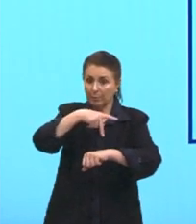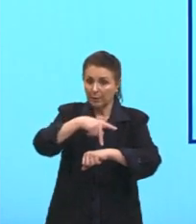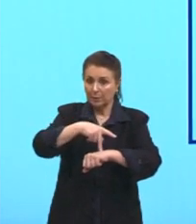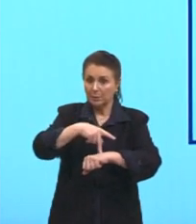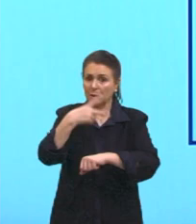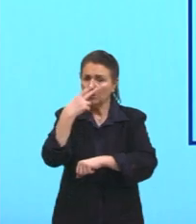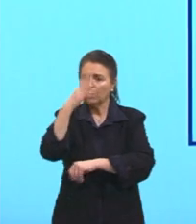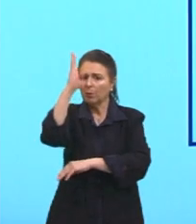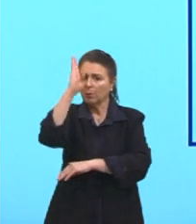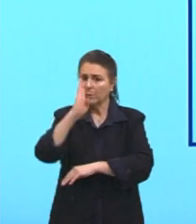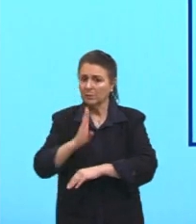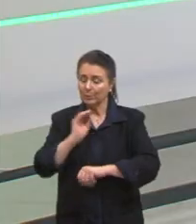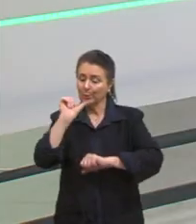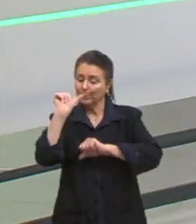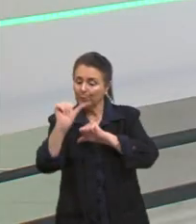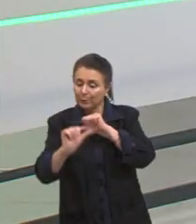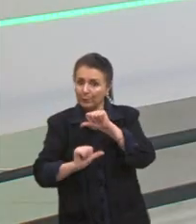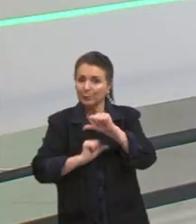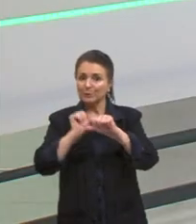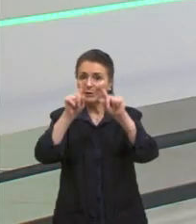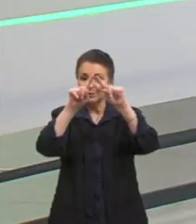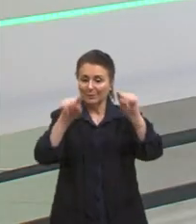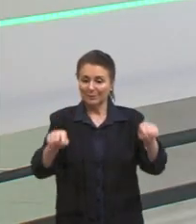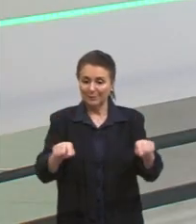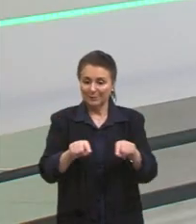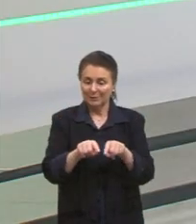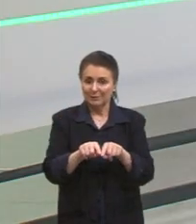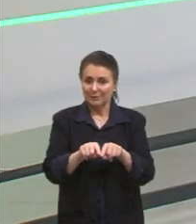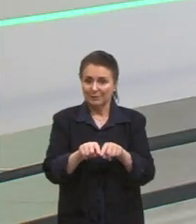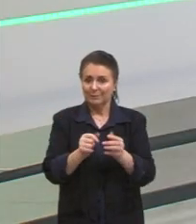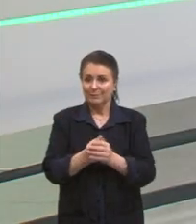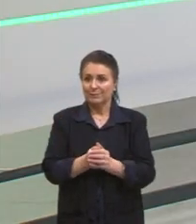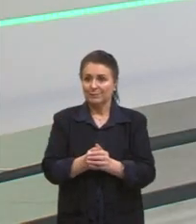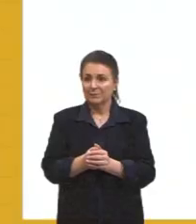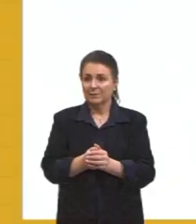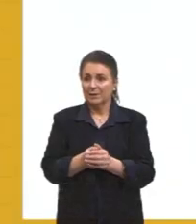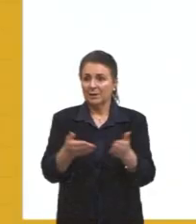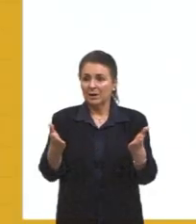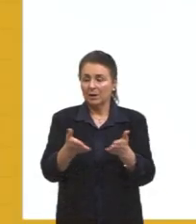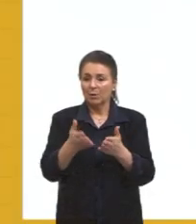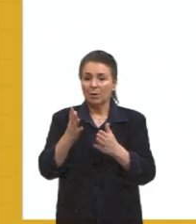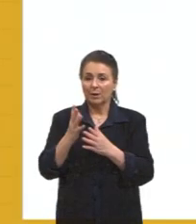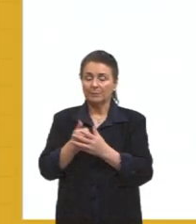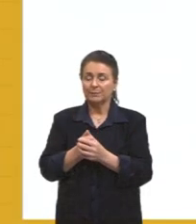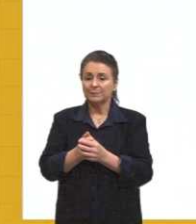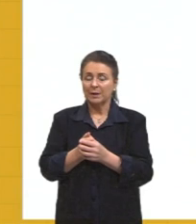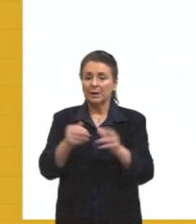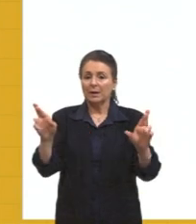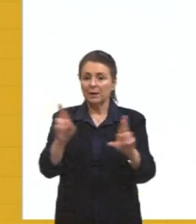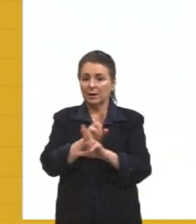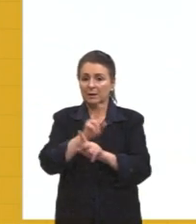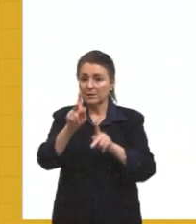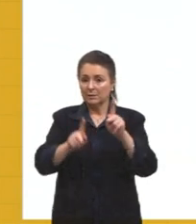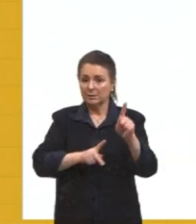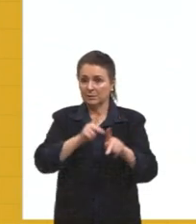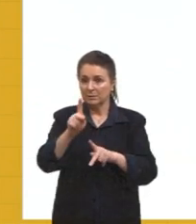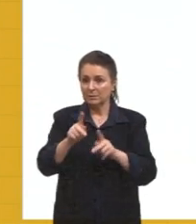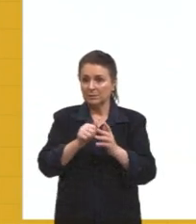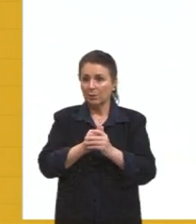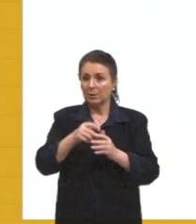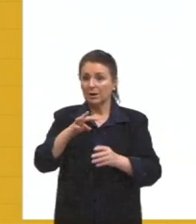justamente essa aqui, tá, gurizada? Vamos passar mais um aqui? E aí, gente entra nessa relação aí da população com território.